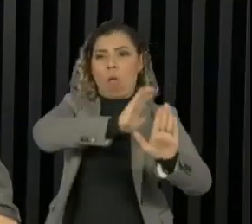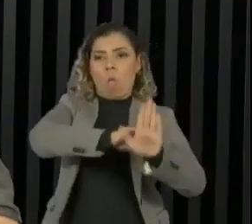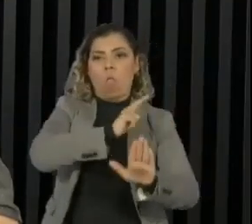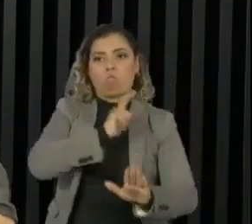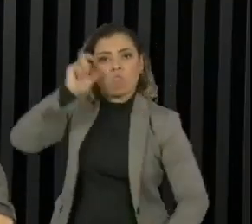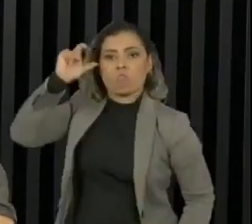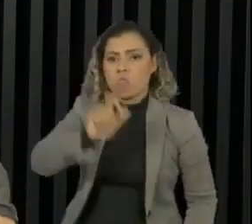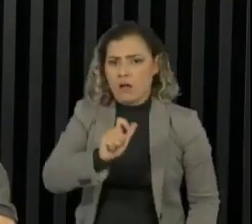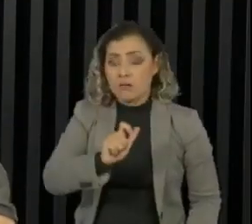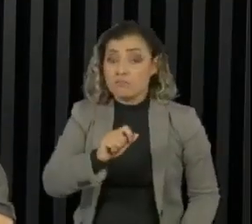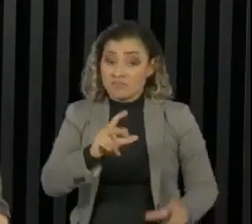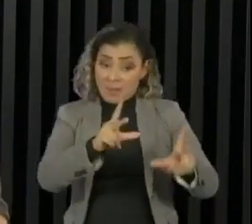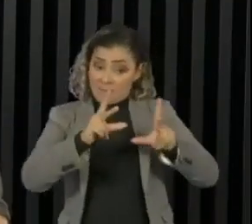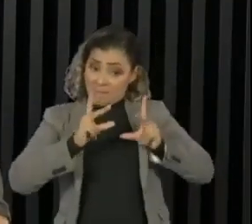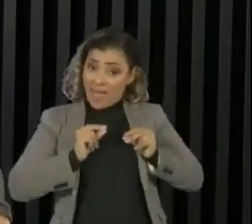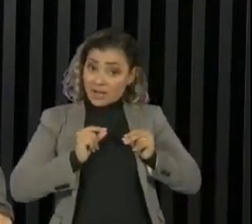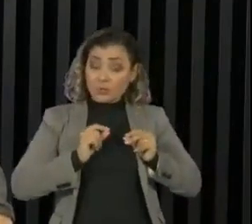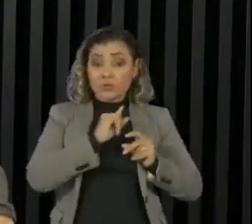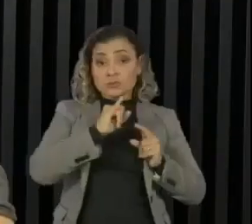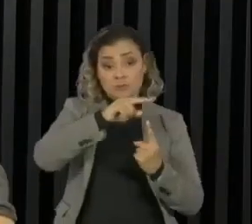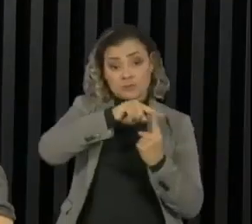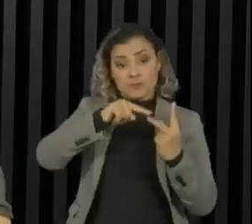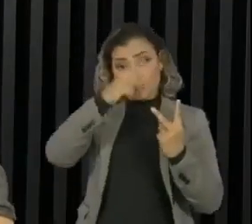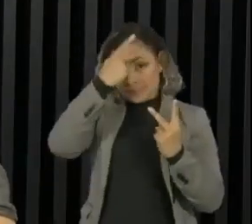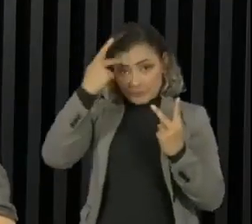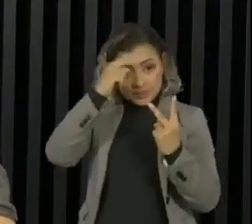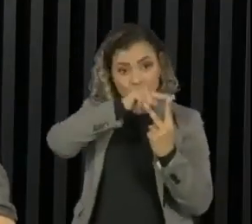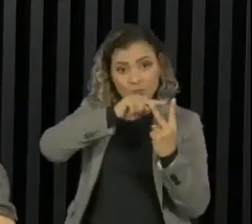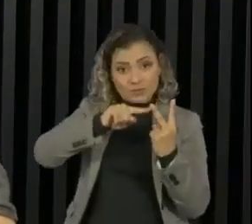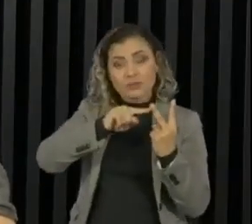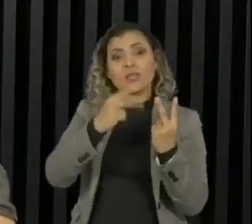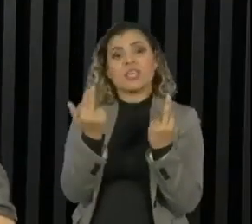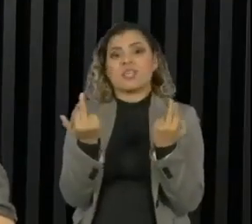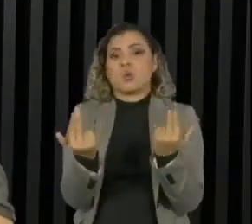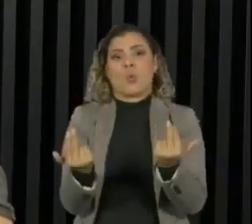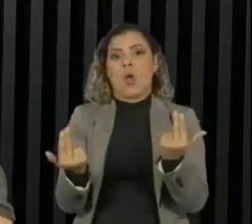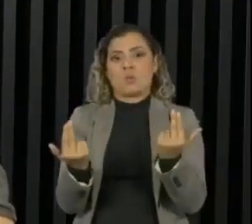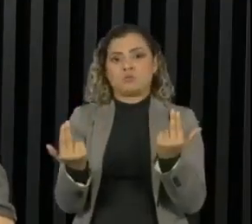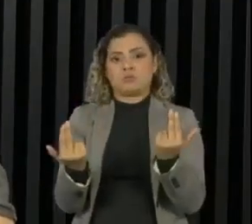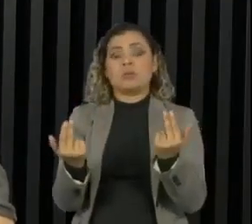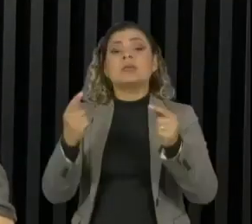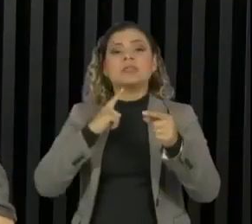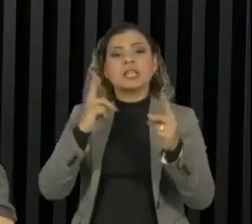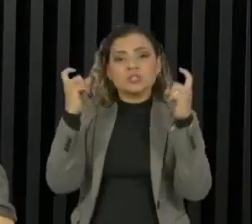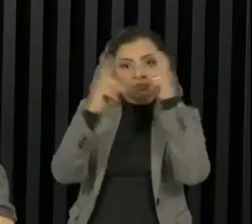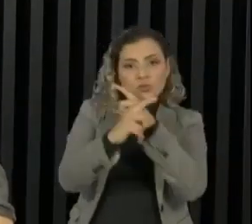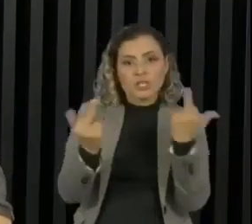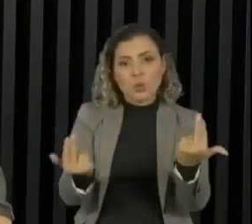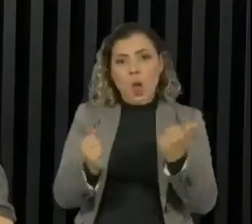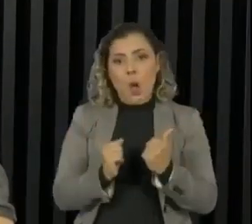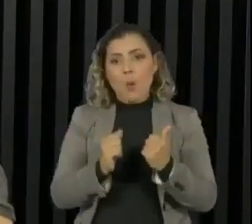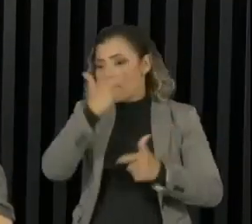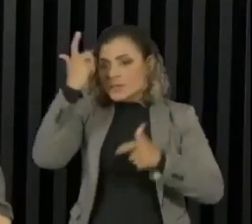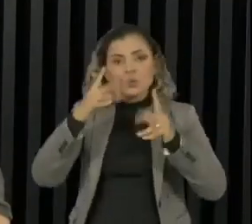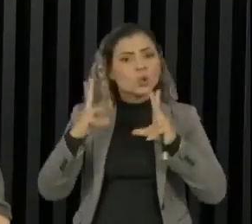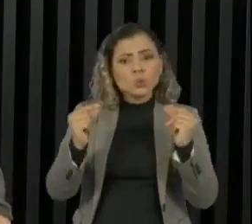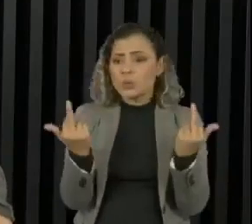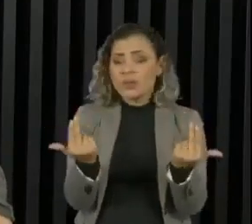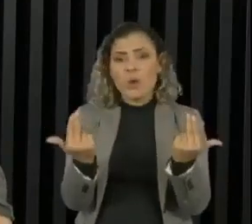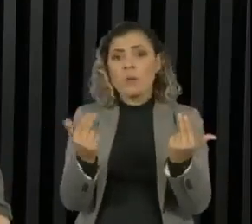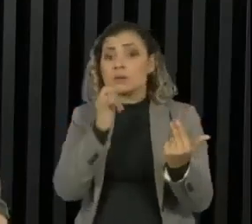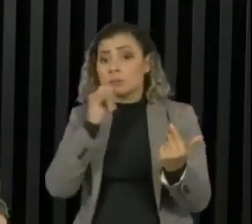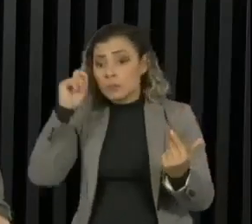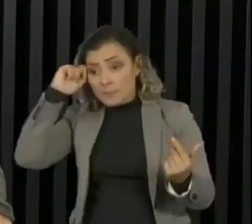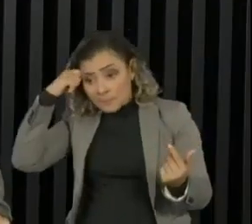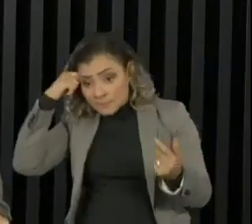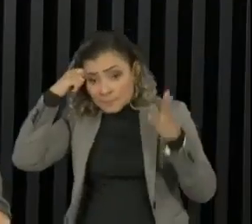só existe se você tiver duas pessoas em exatas condições de obstáculos. Então, se você já está falando de uma pessoa branca e